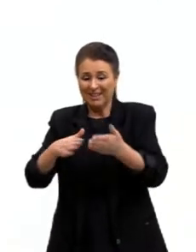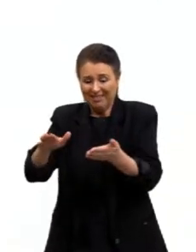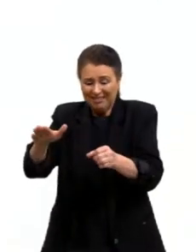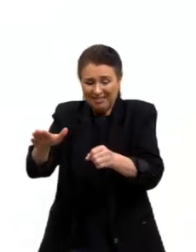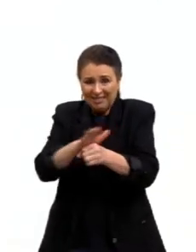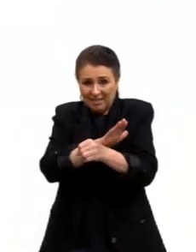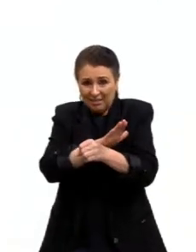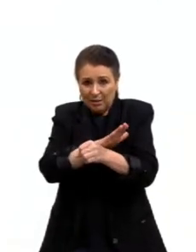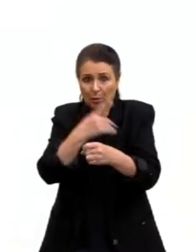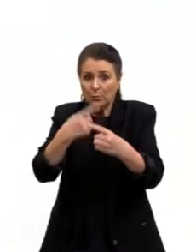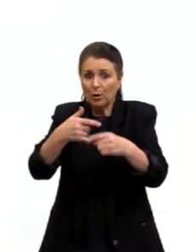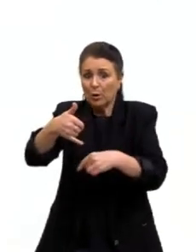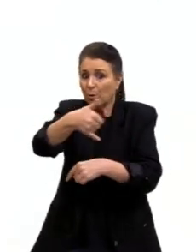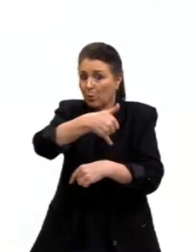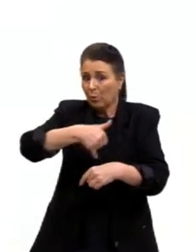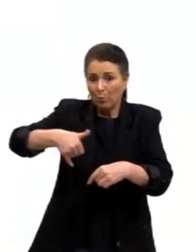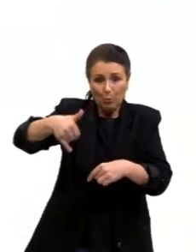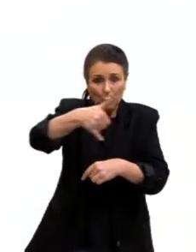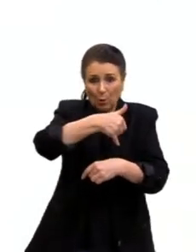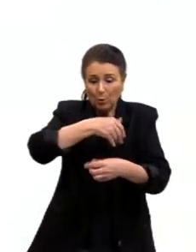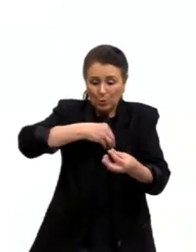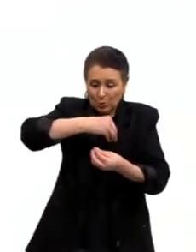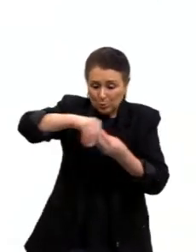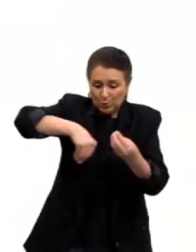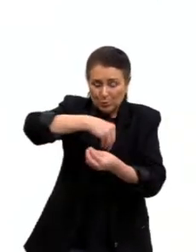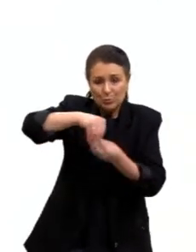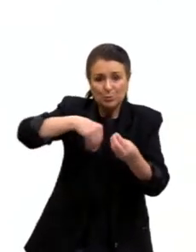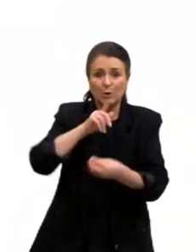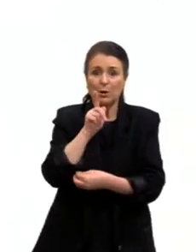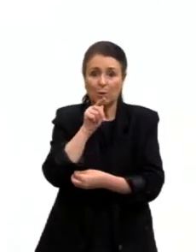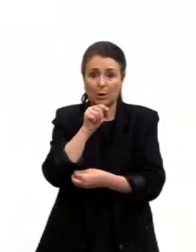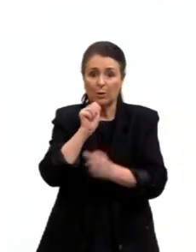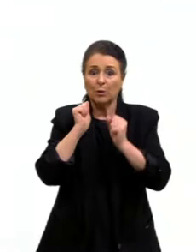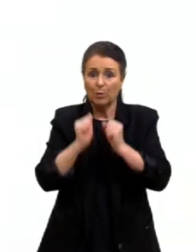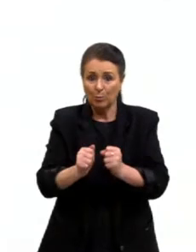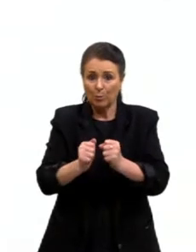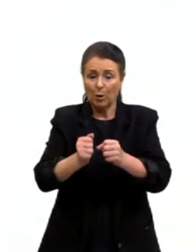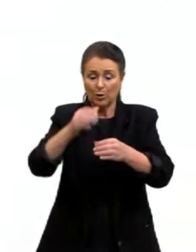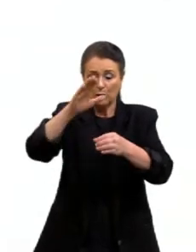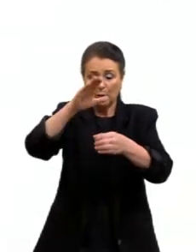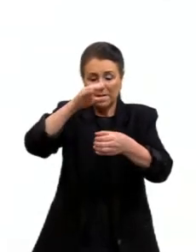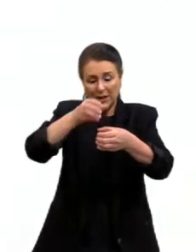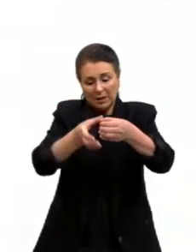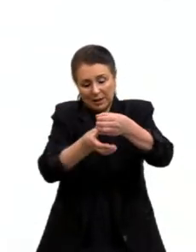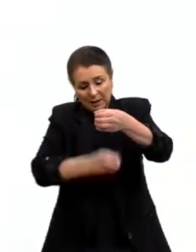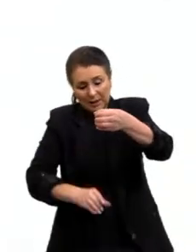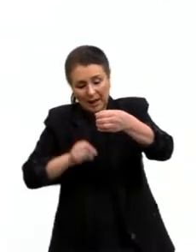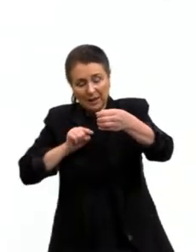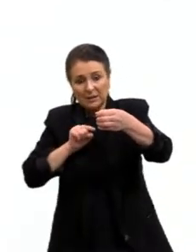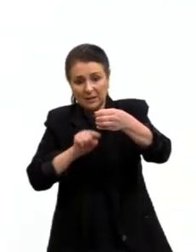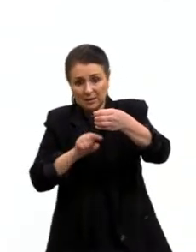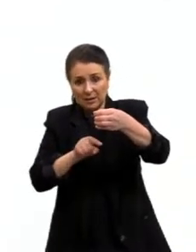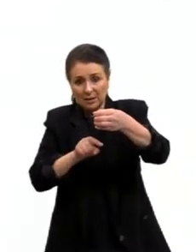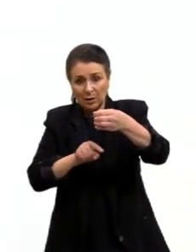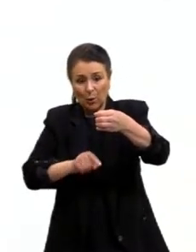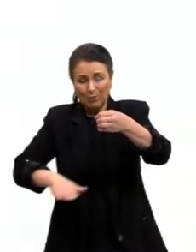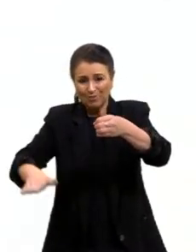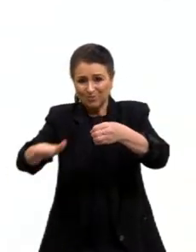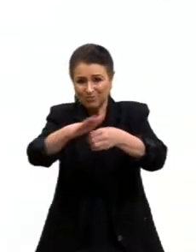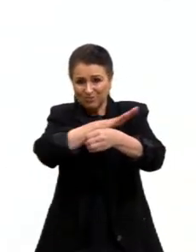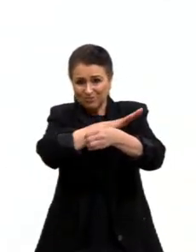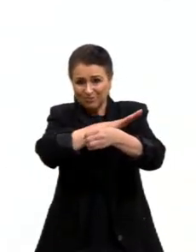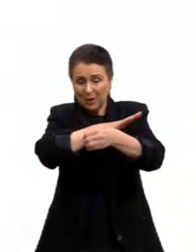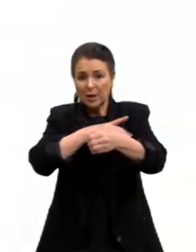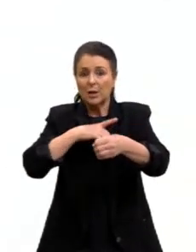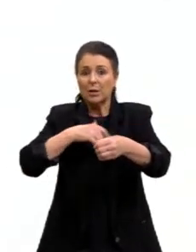não dissolve em água, ele não se mistura com a água, então pode ocorrer essa obstrução. E também é claro que quando esse óleo